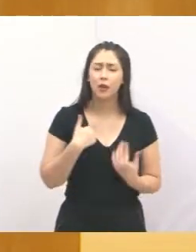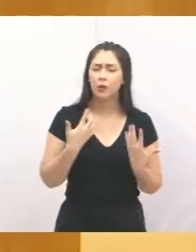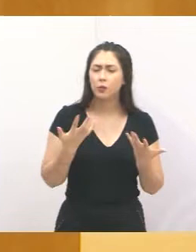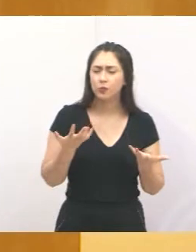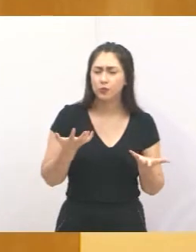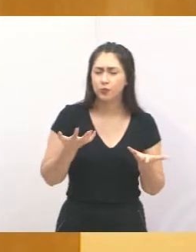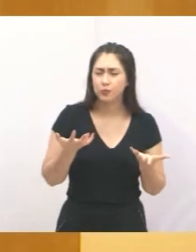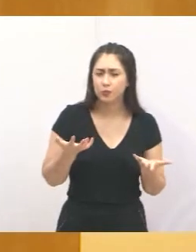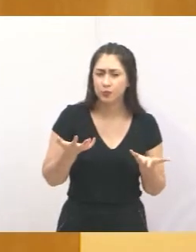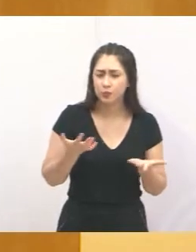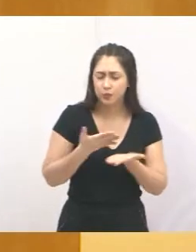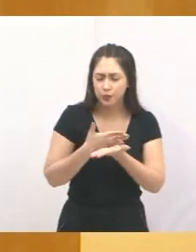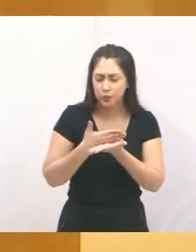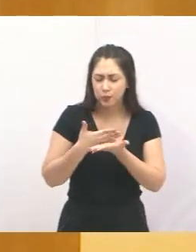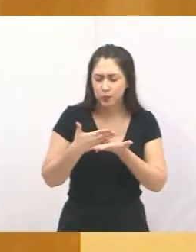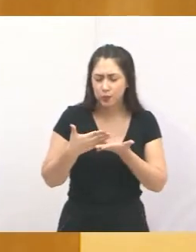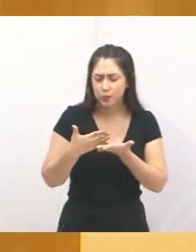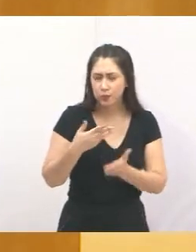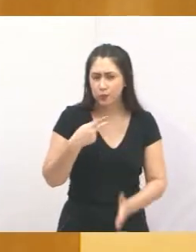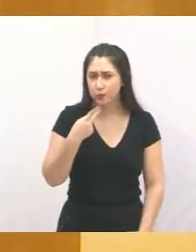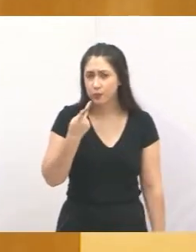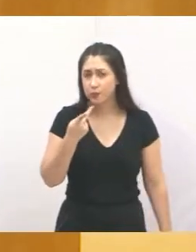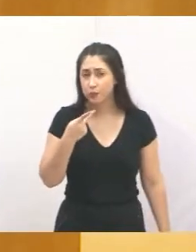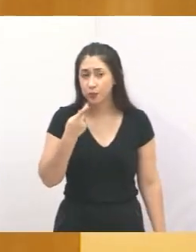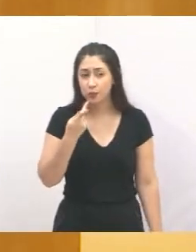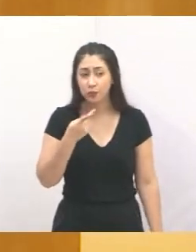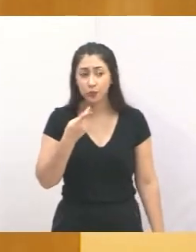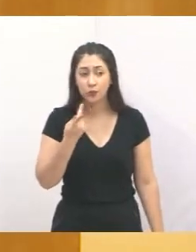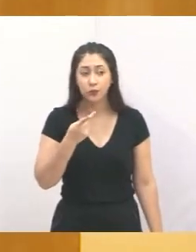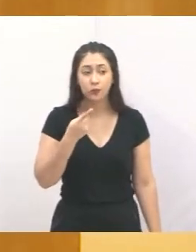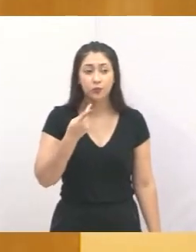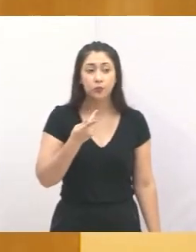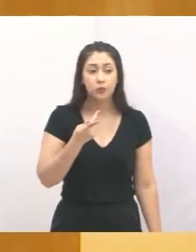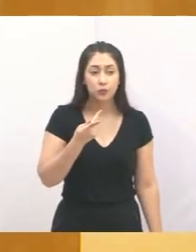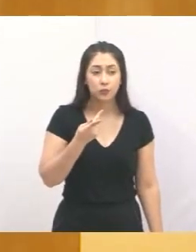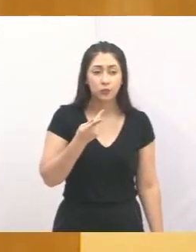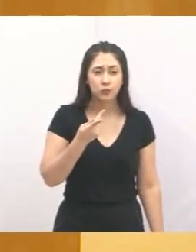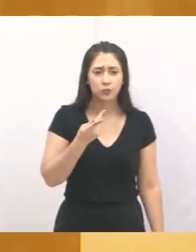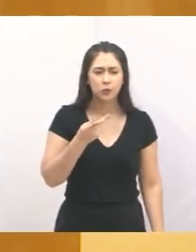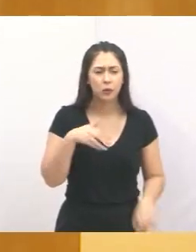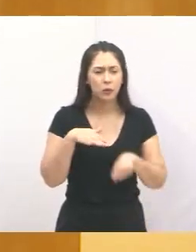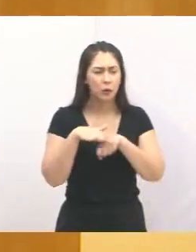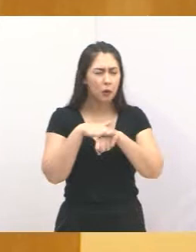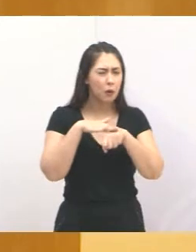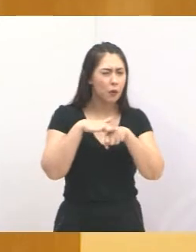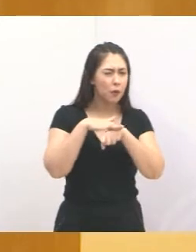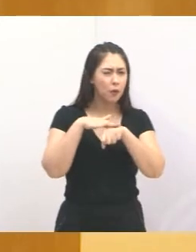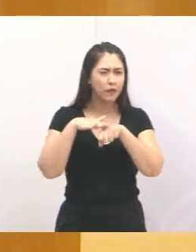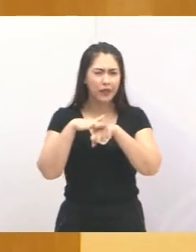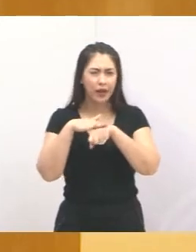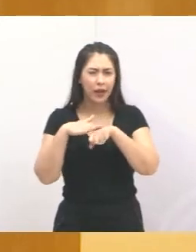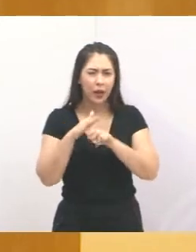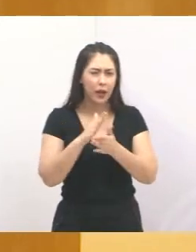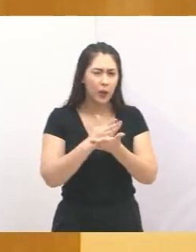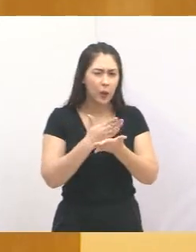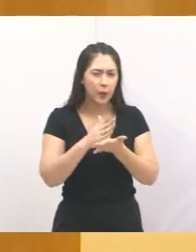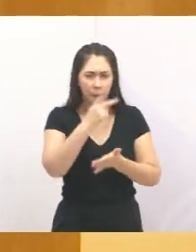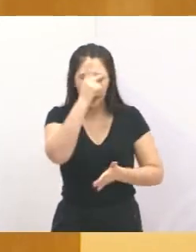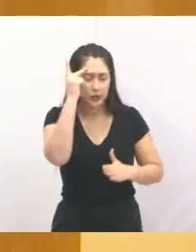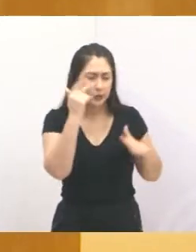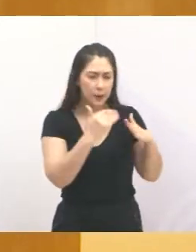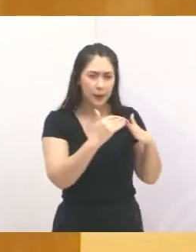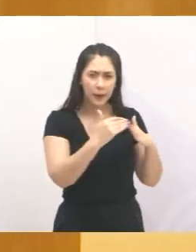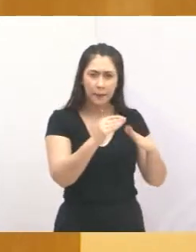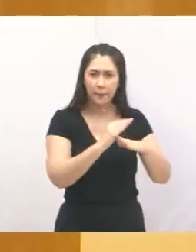Quero começar aqui falando de uma conversa que tivemos com alguns moradores lá do